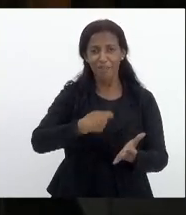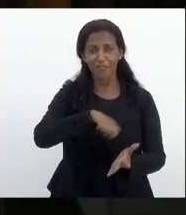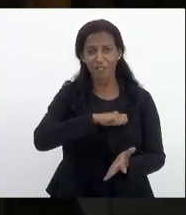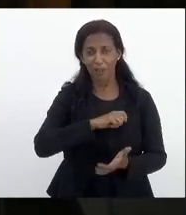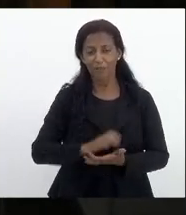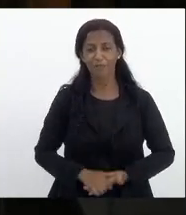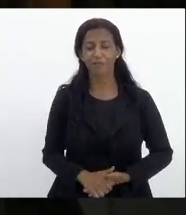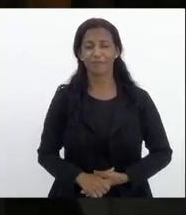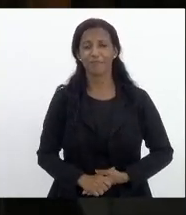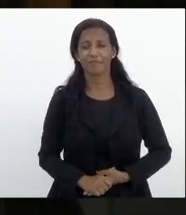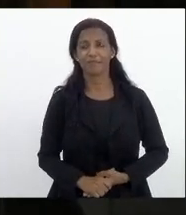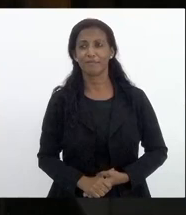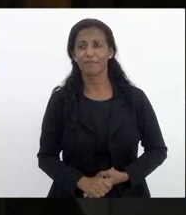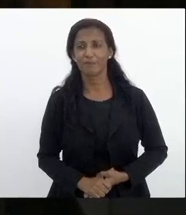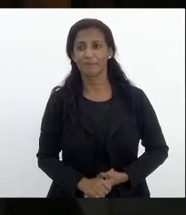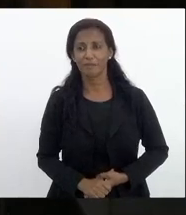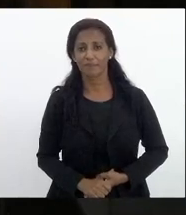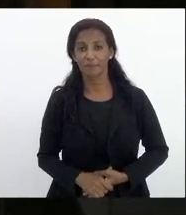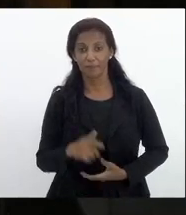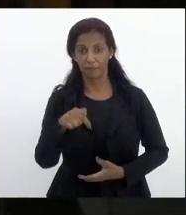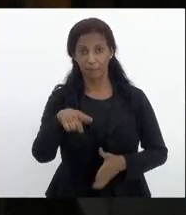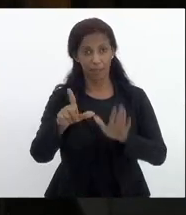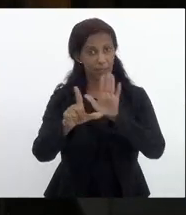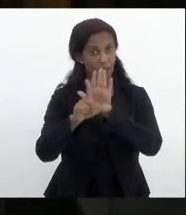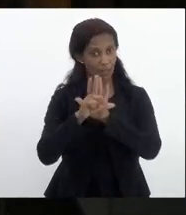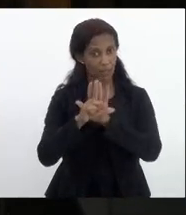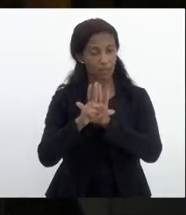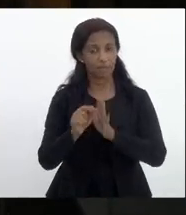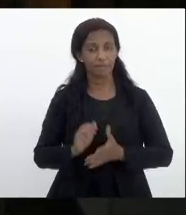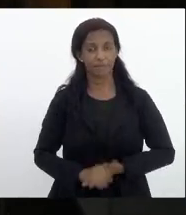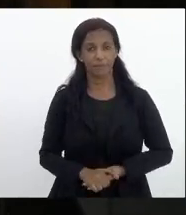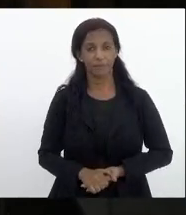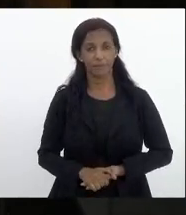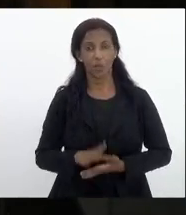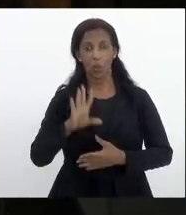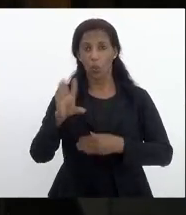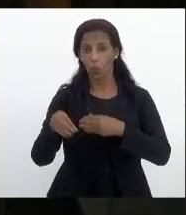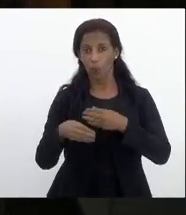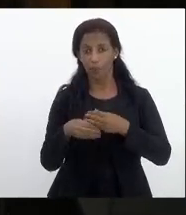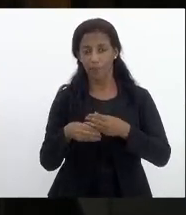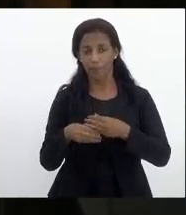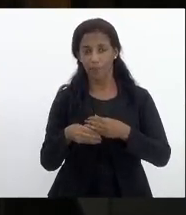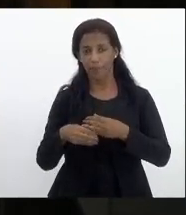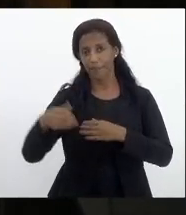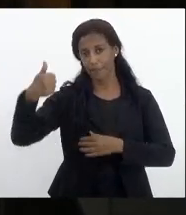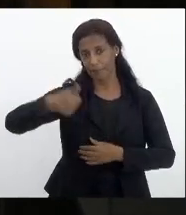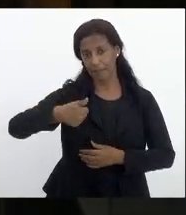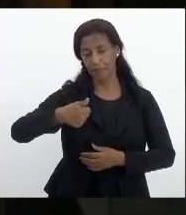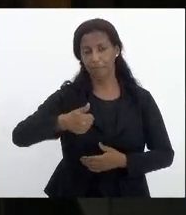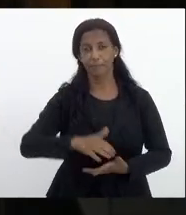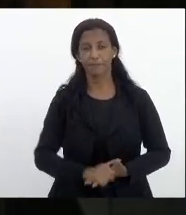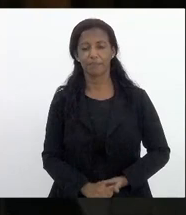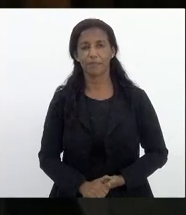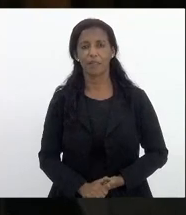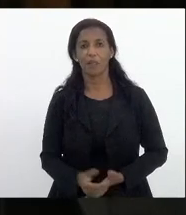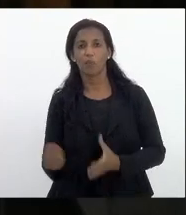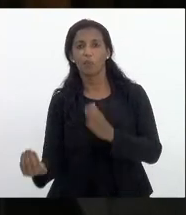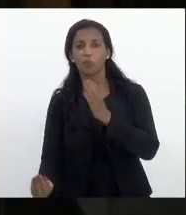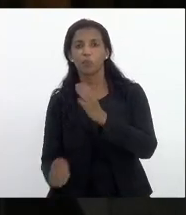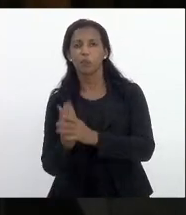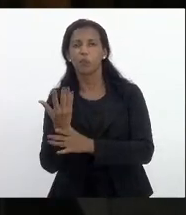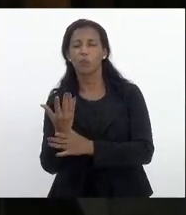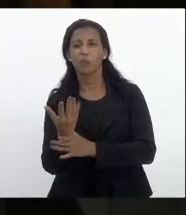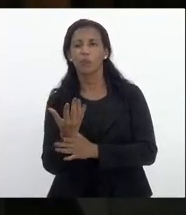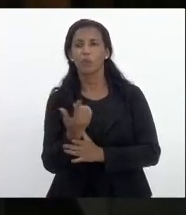esta lei complementar primeira foi criada